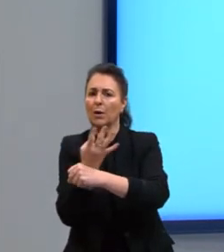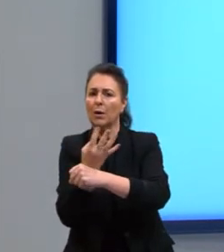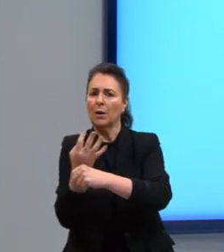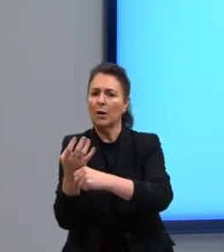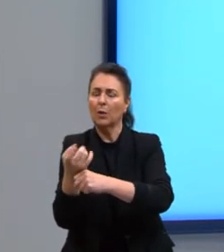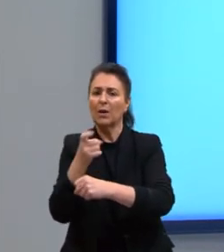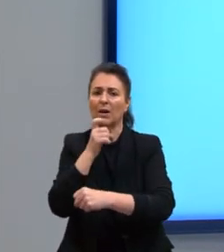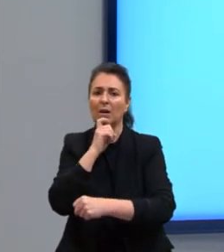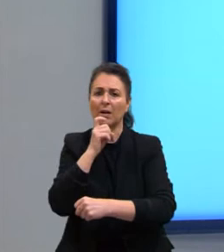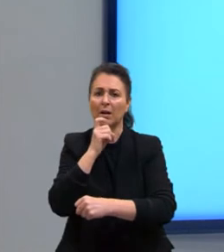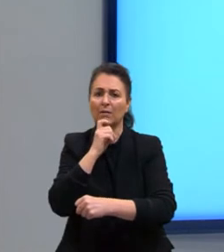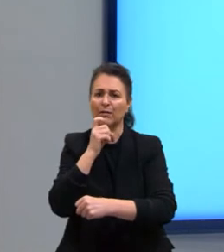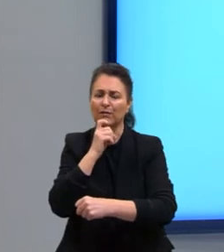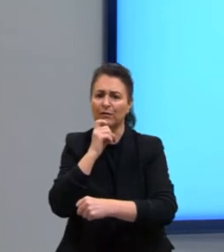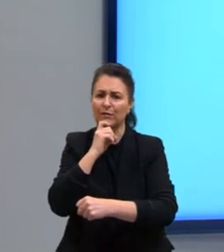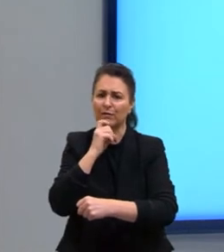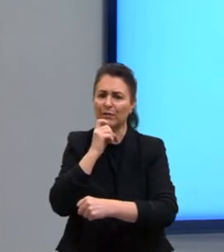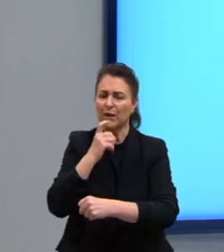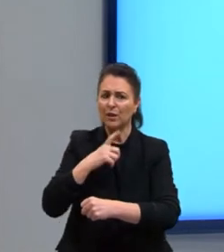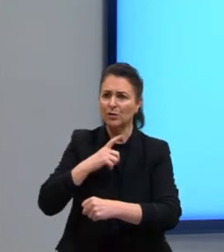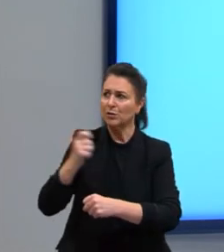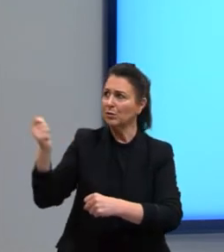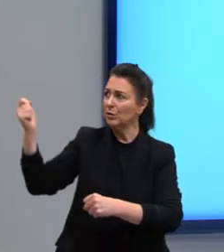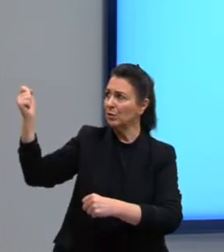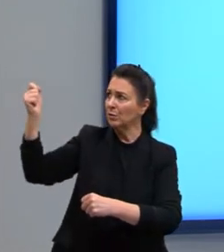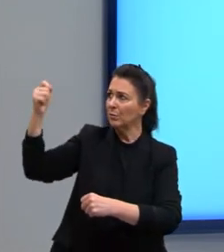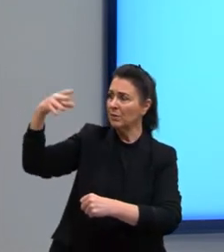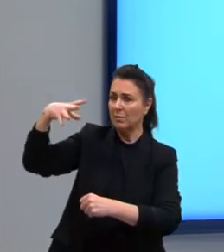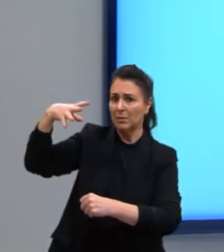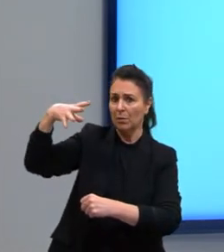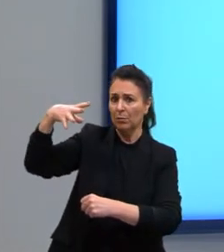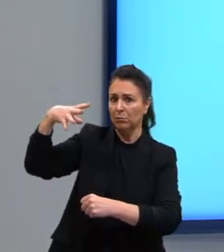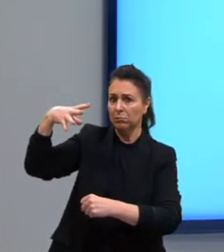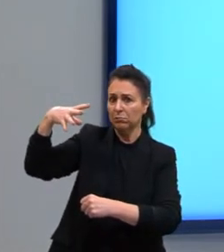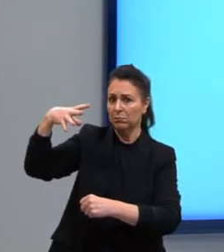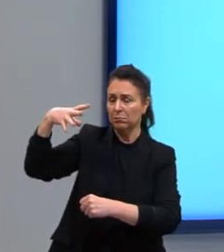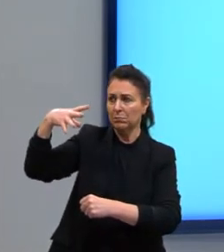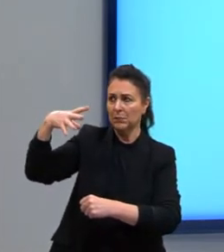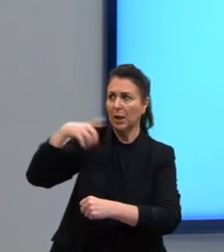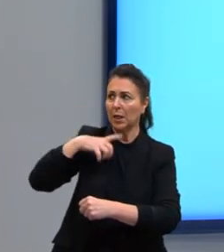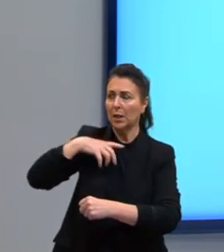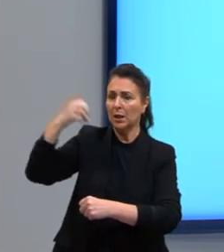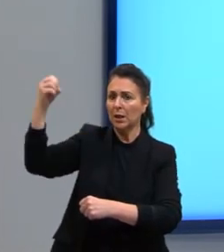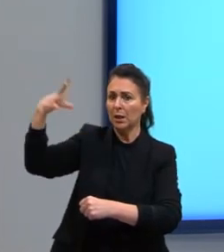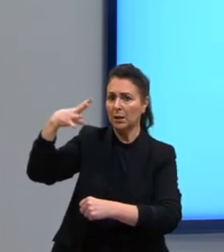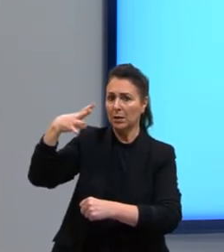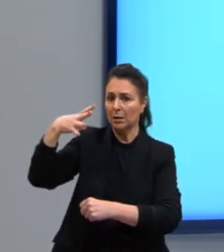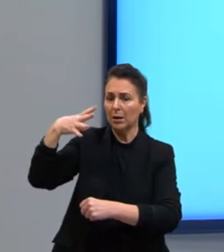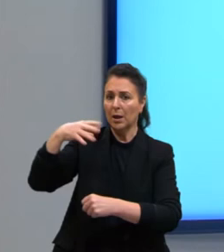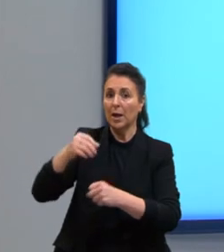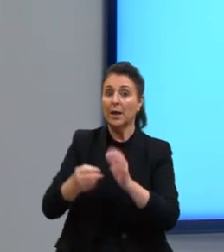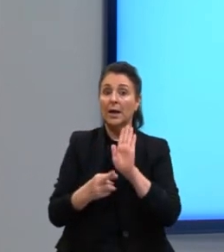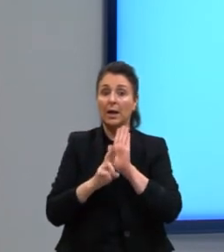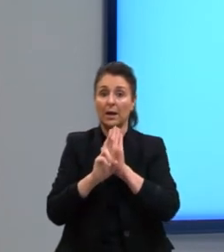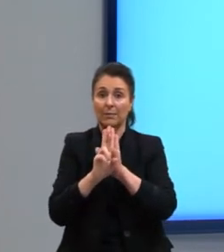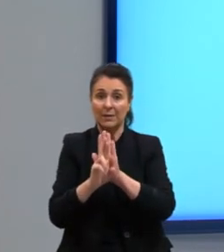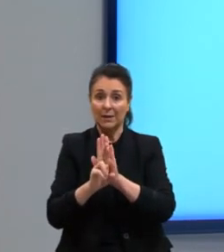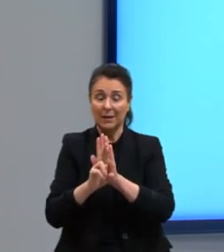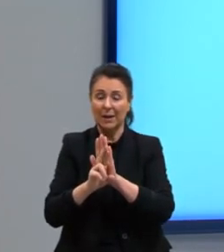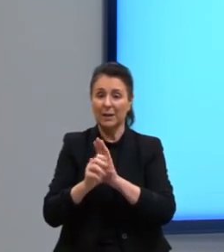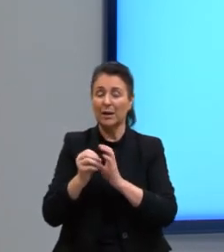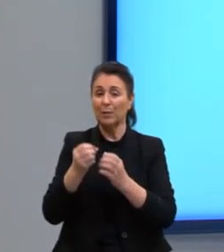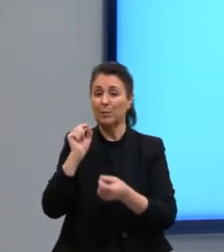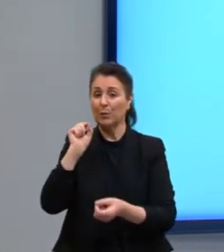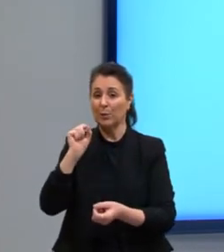submetido à iluminação de uma fonte de luz, representada pelo microespectro. Aqui, tá?